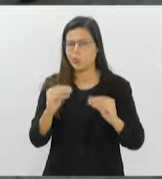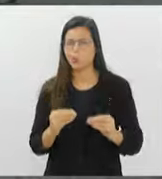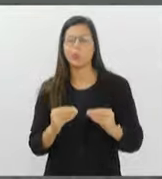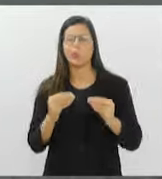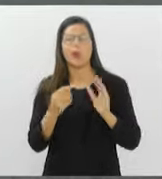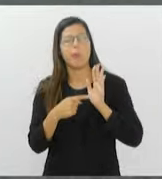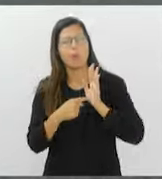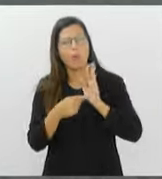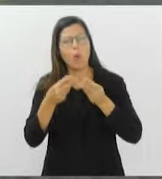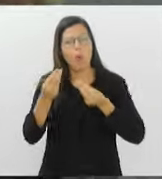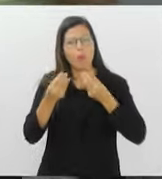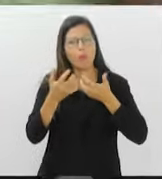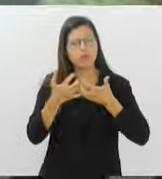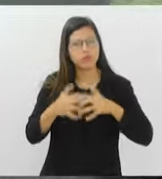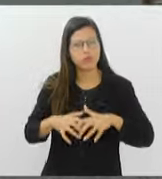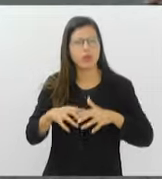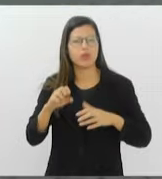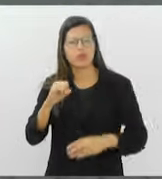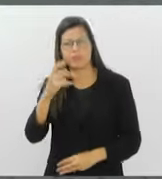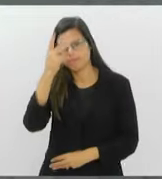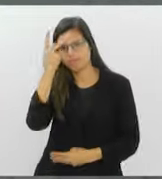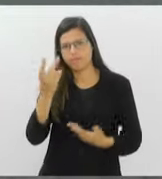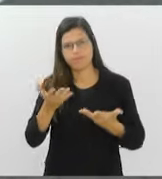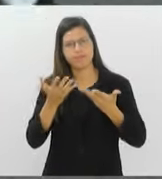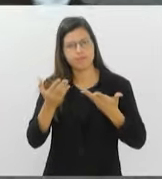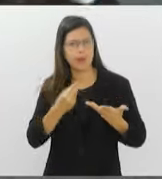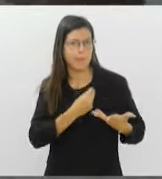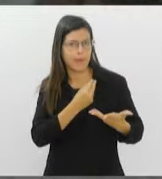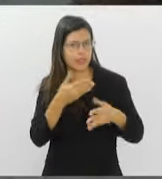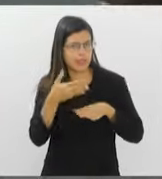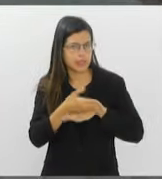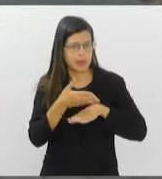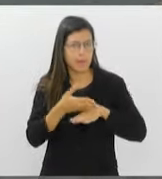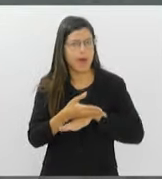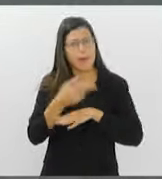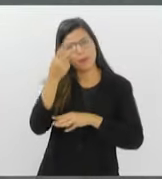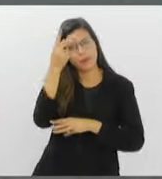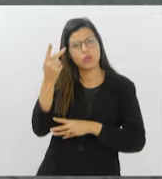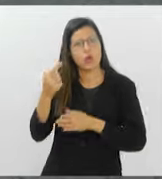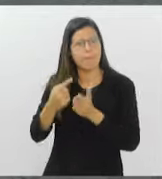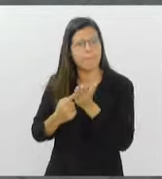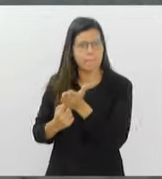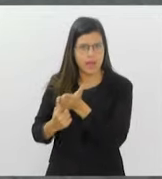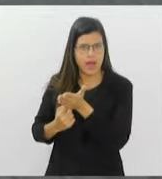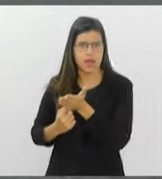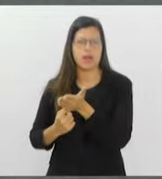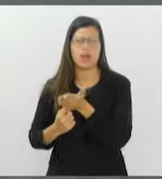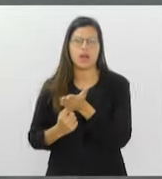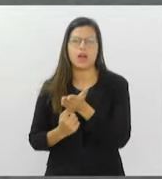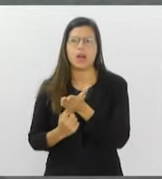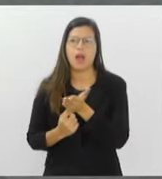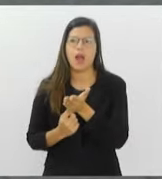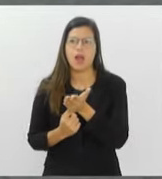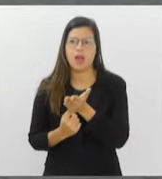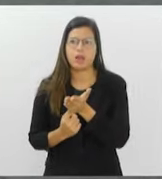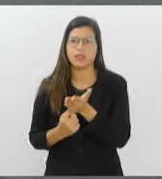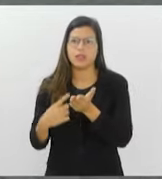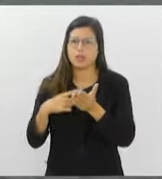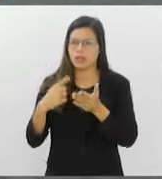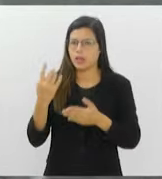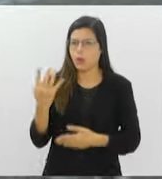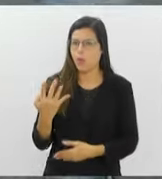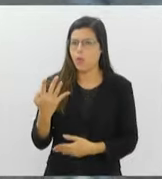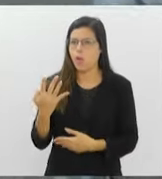funciona, se a pessoa deseja mesmo aquilo. E a pessoa marca de comparecer. Como são quatro atribuições.